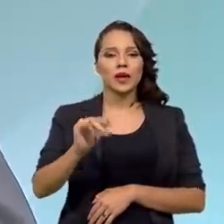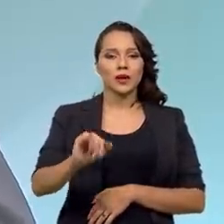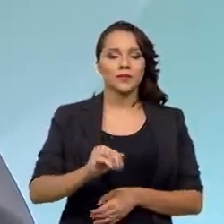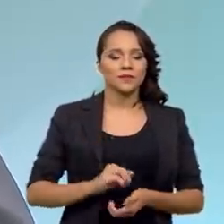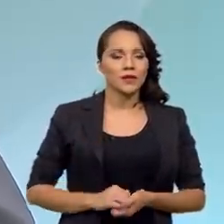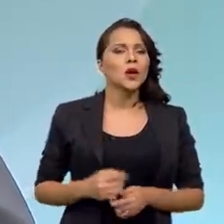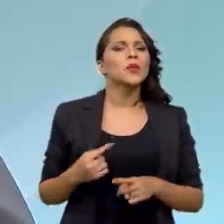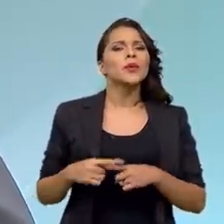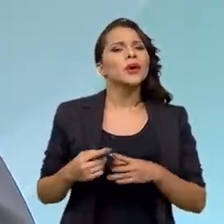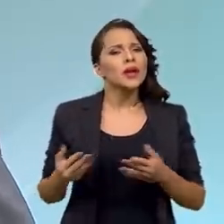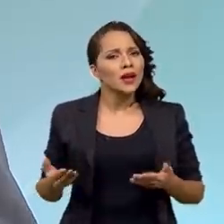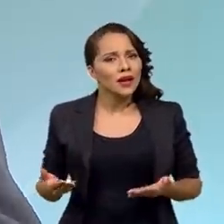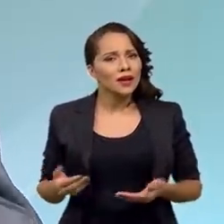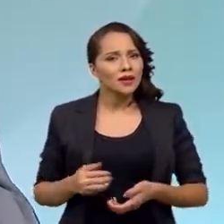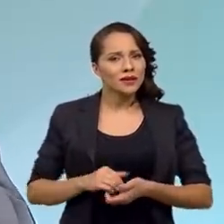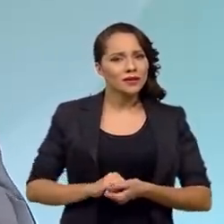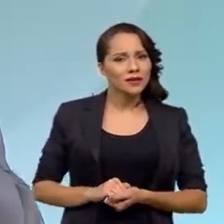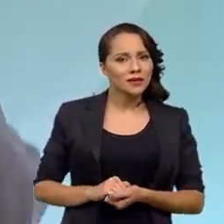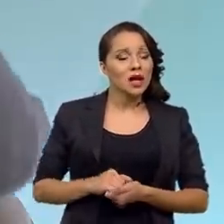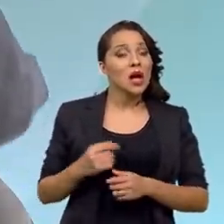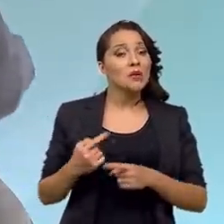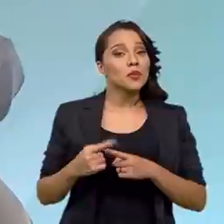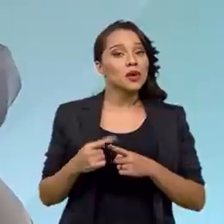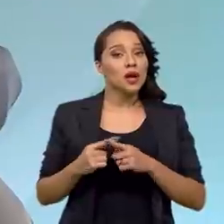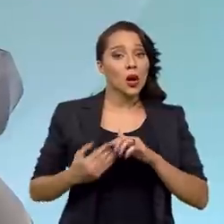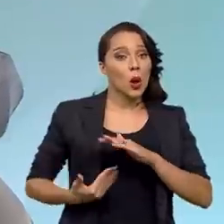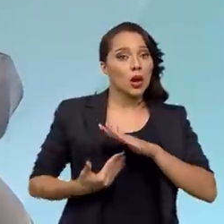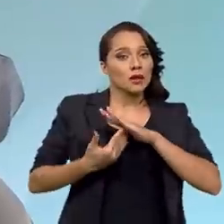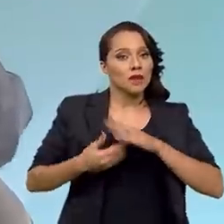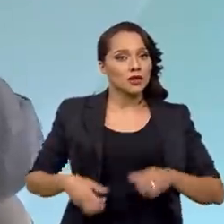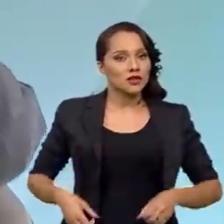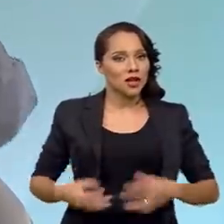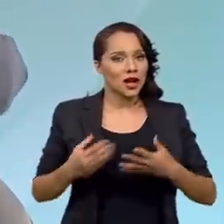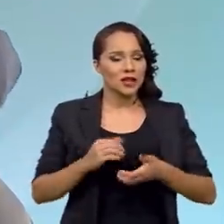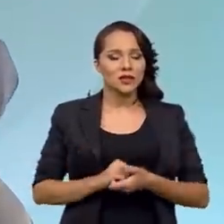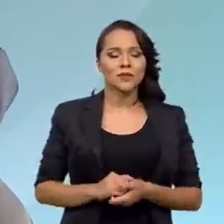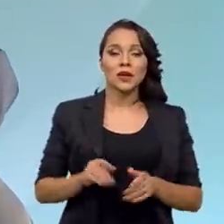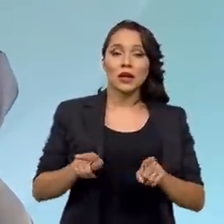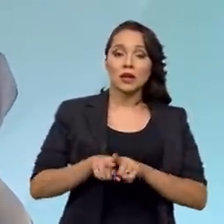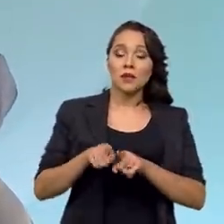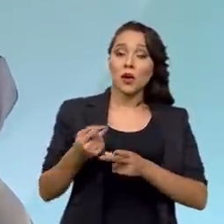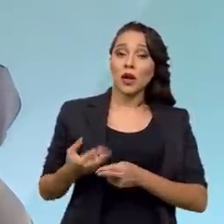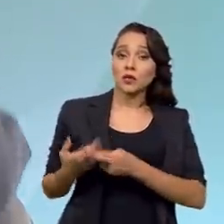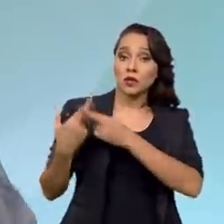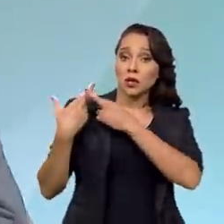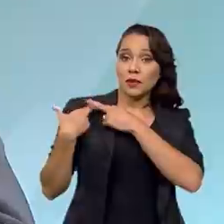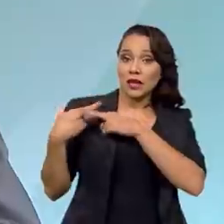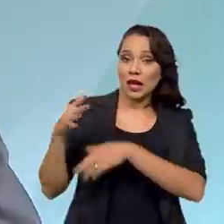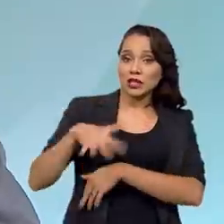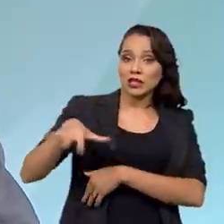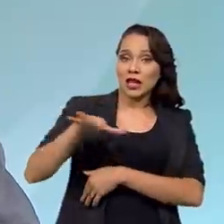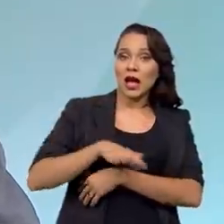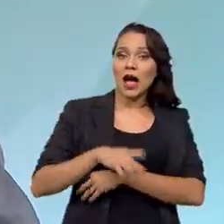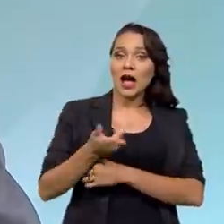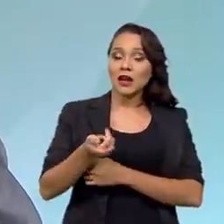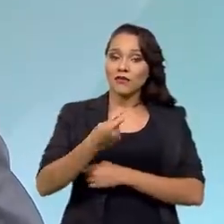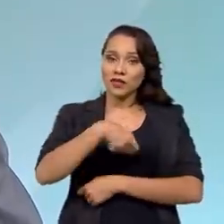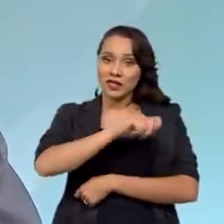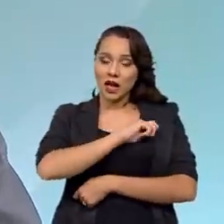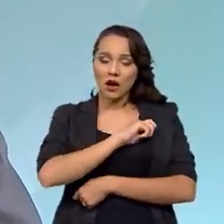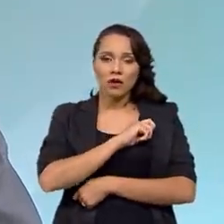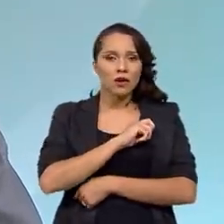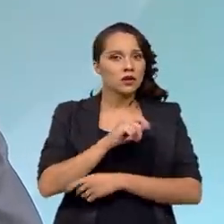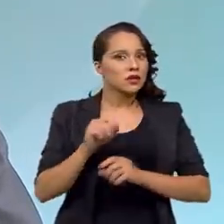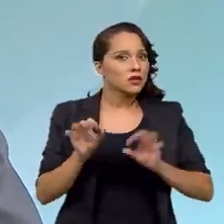Por que isso? Porque com o teto de gastos e com a nossa responsabilidade fiscal, nós estamos fazendo algo